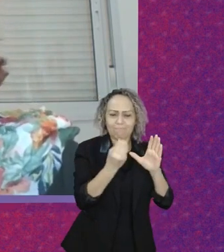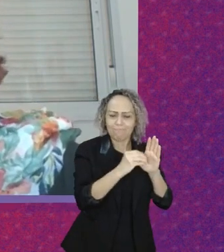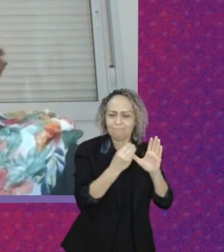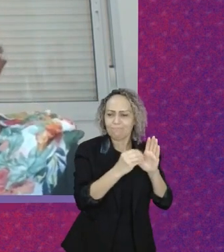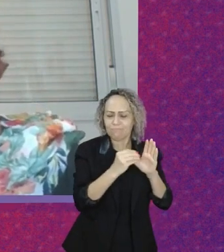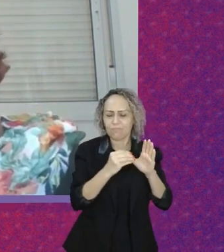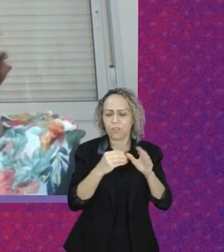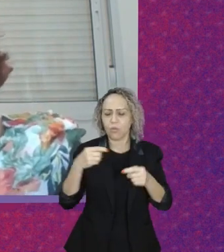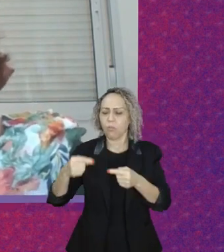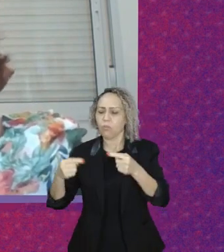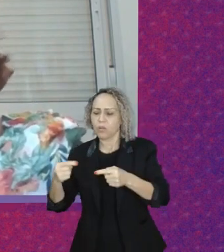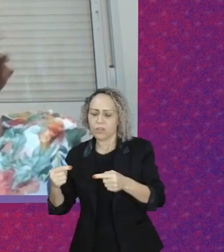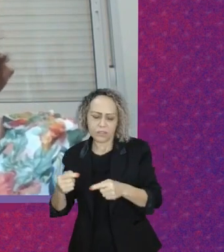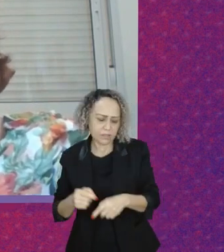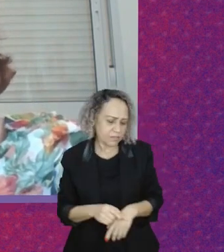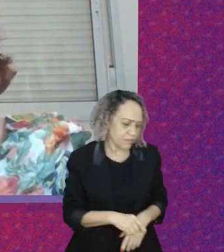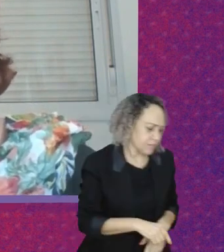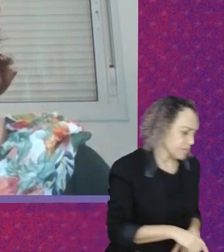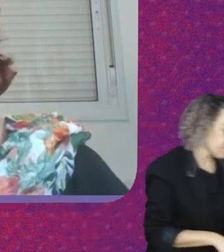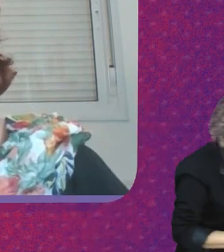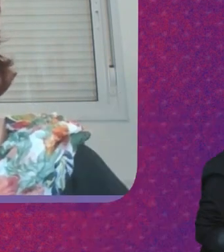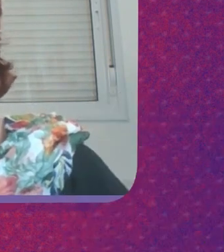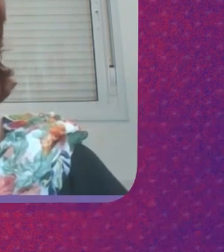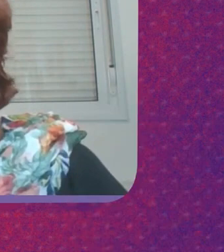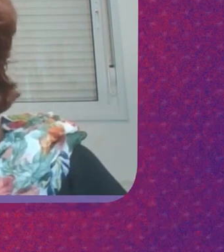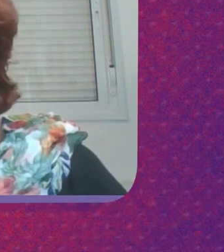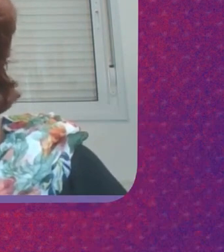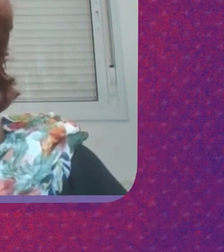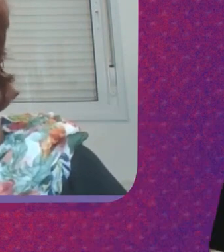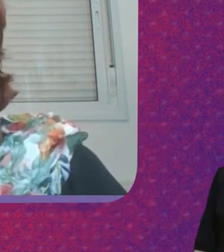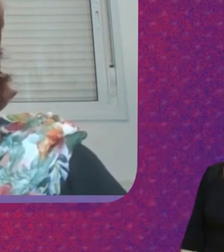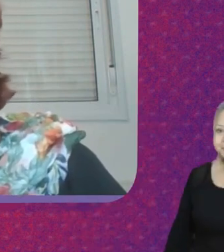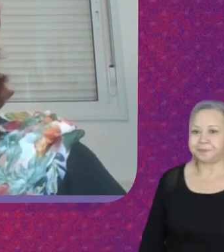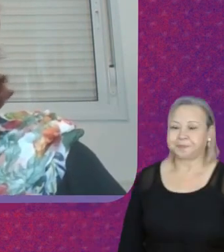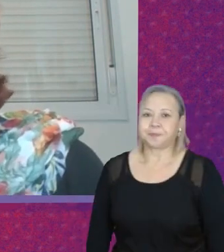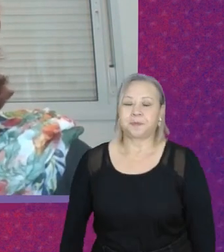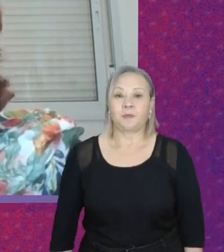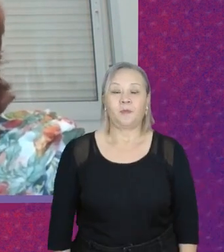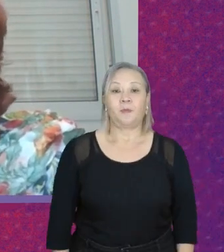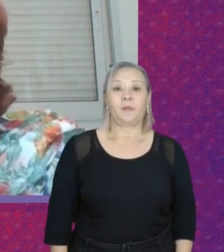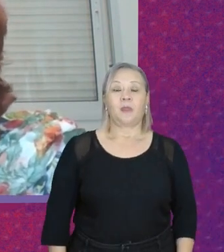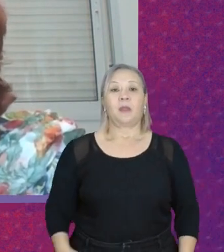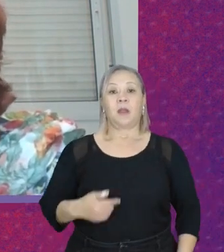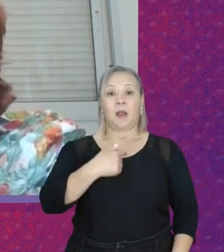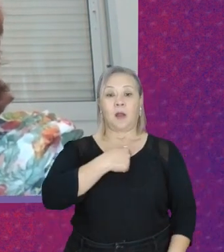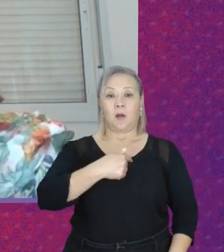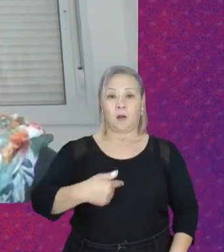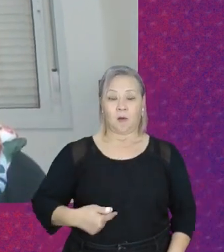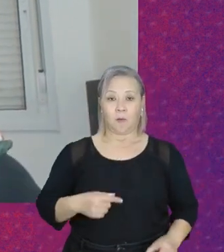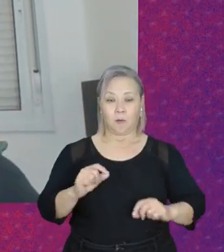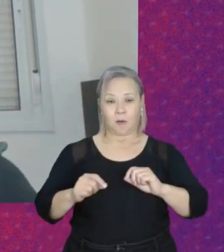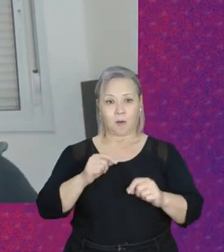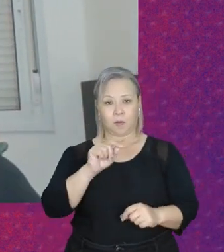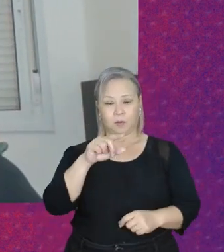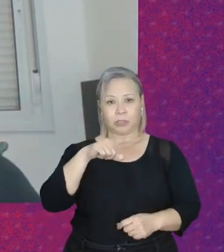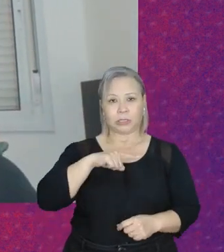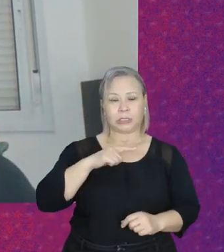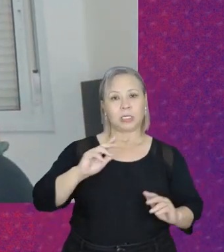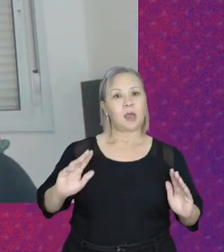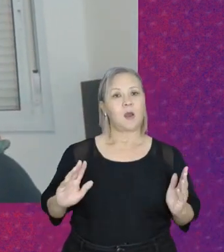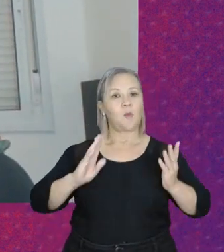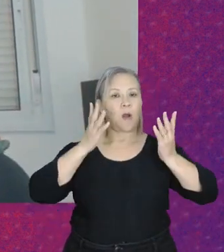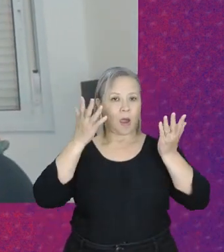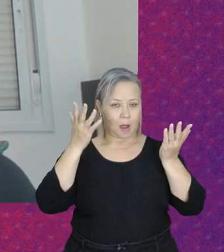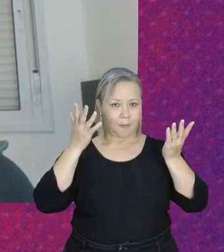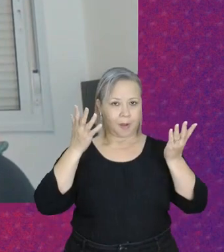política para os governos para o governo nacional é você ter uma campanha,